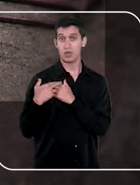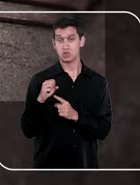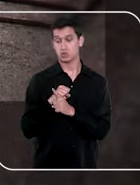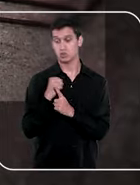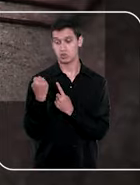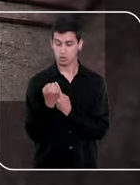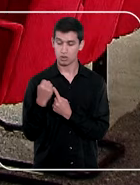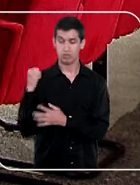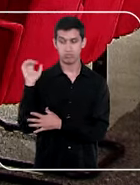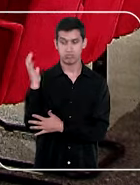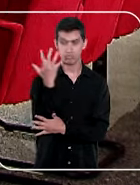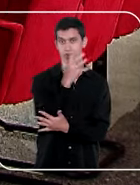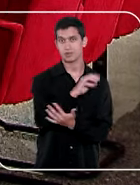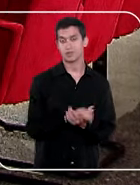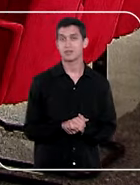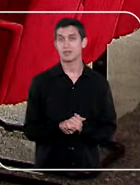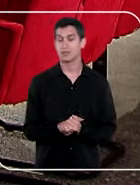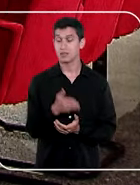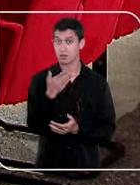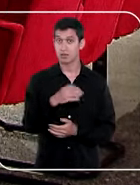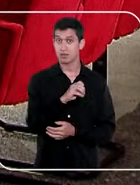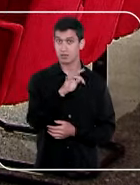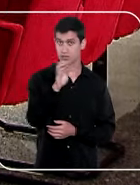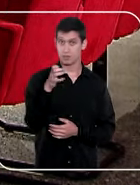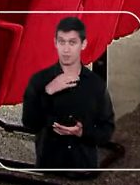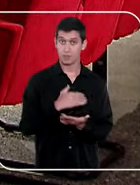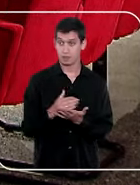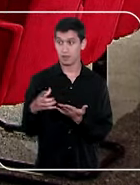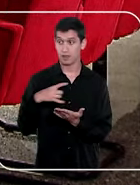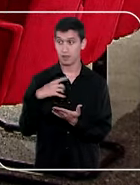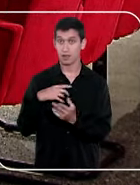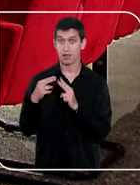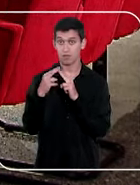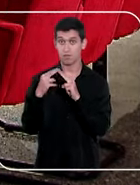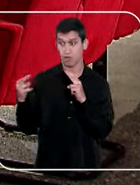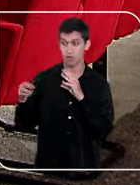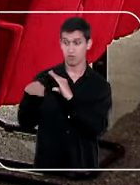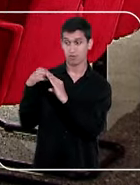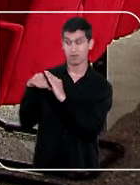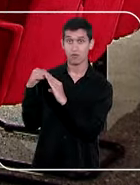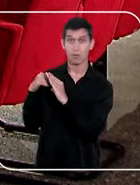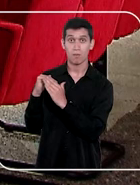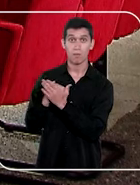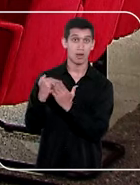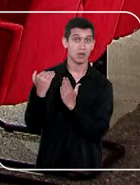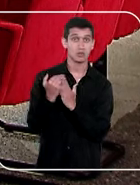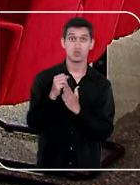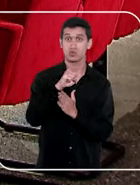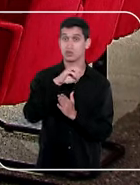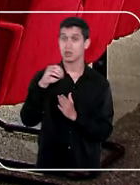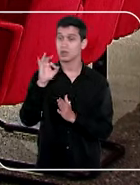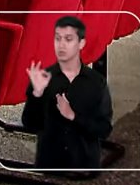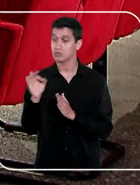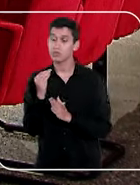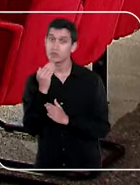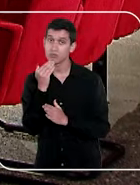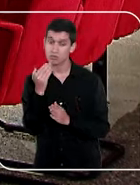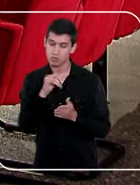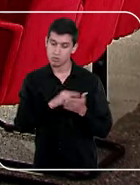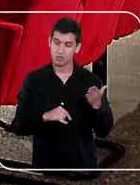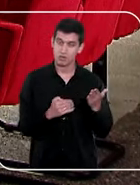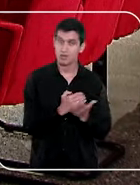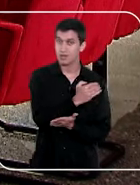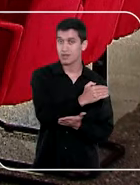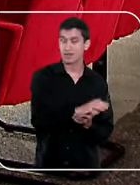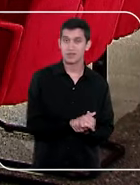socioambiental. A corte passou a receber eletronicamente mais de 80% das petições enviadas e, em